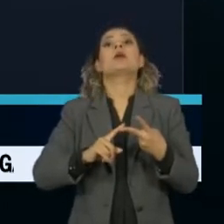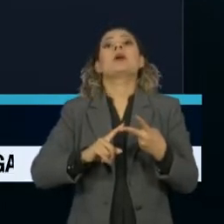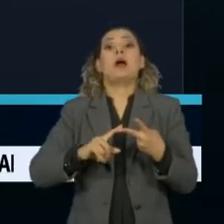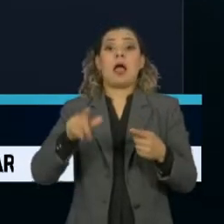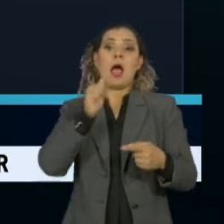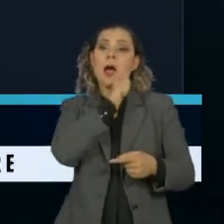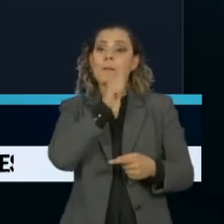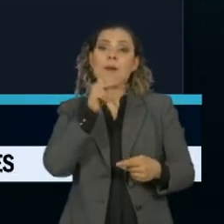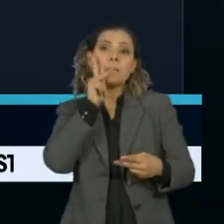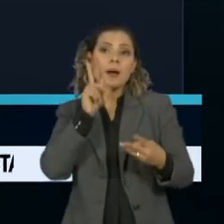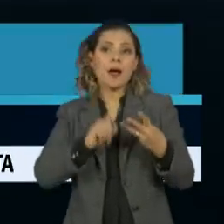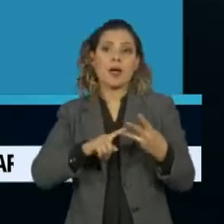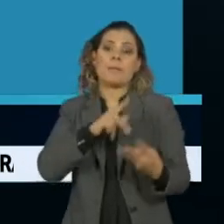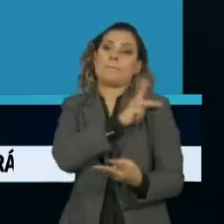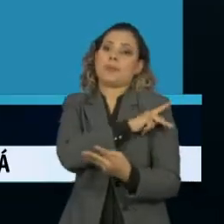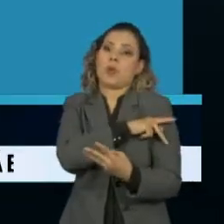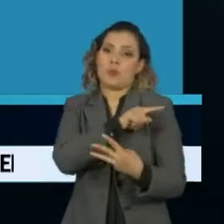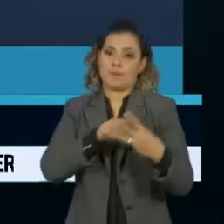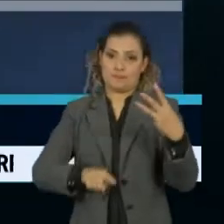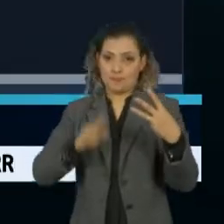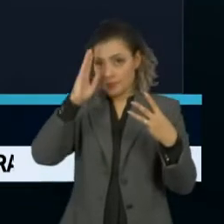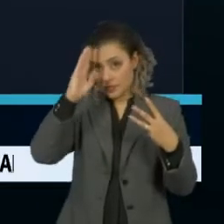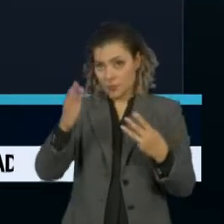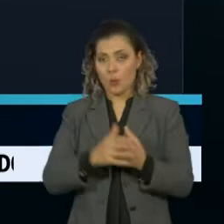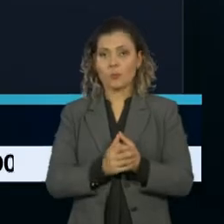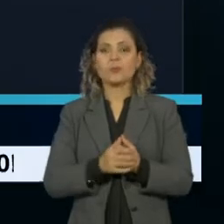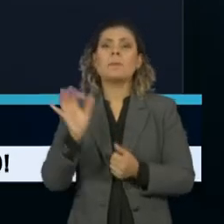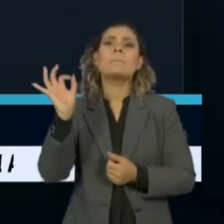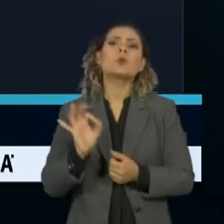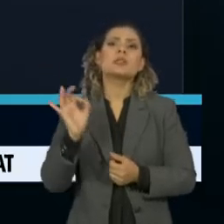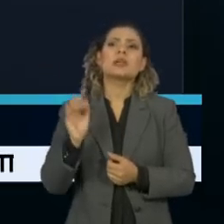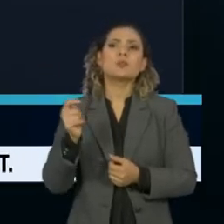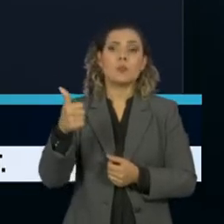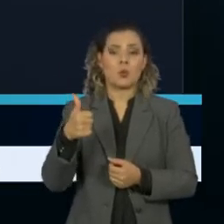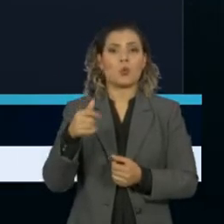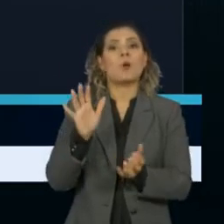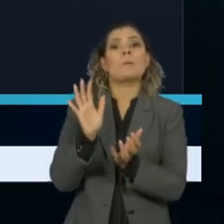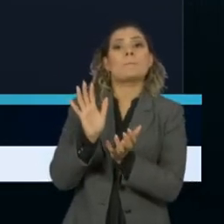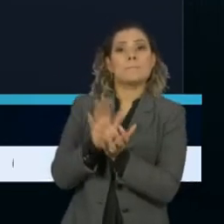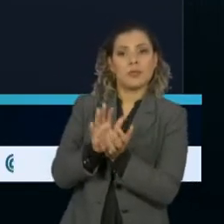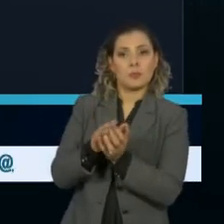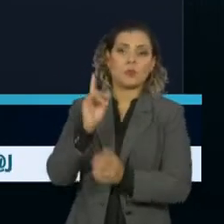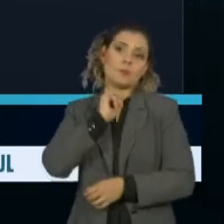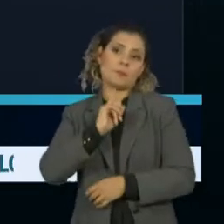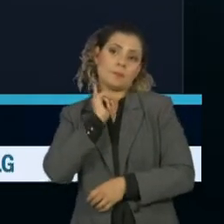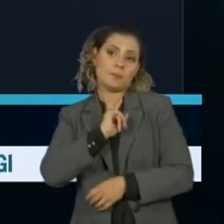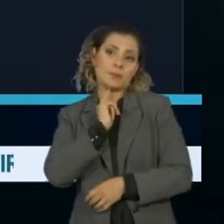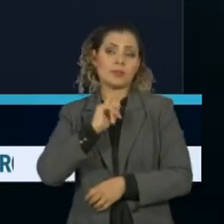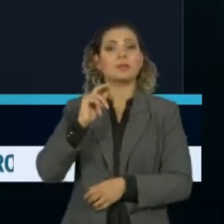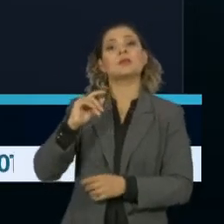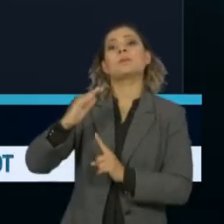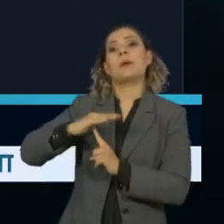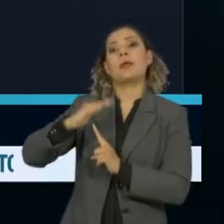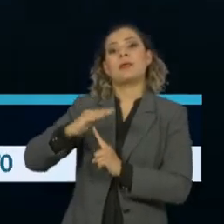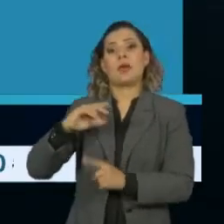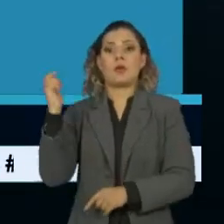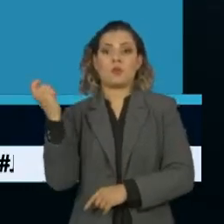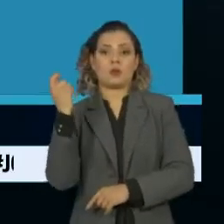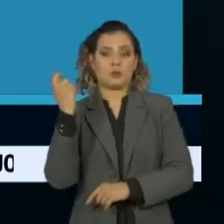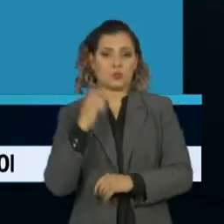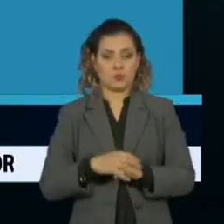do Amapá e Piauí. Os menores percentuais foram em Pernambuco, Minas Gerais, Paraná e Rio Grande do Sul.